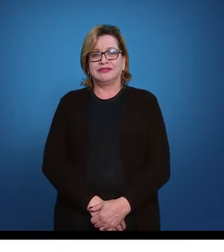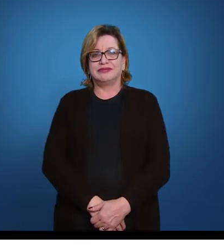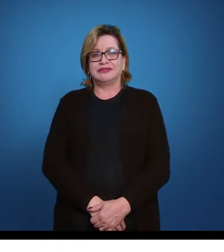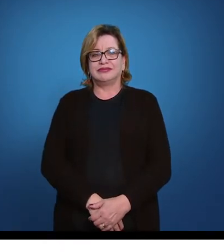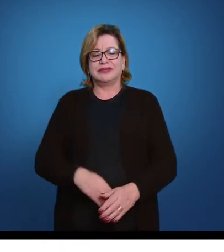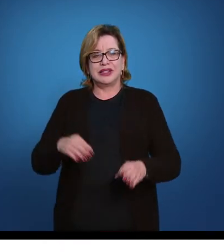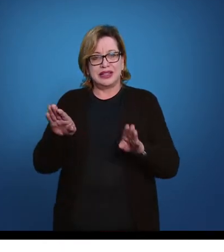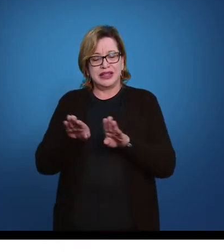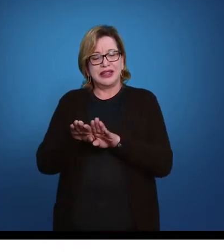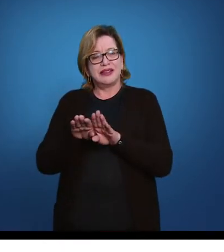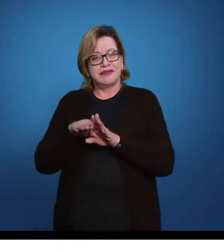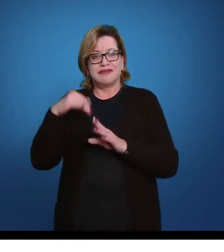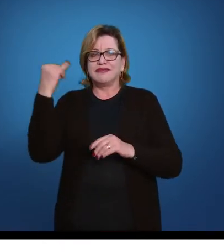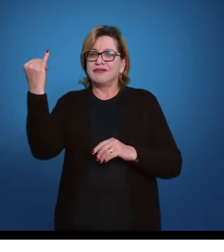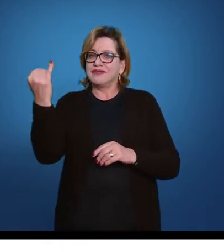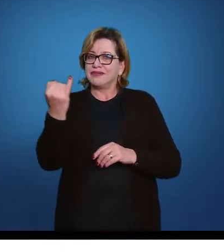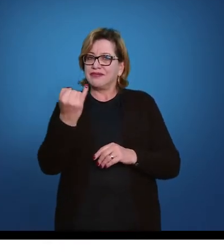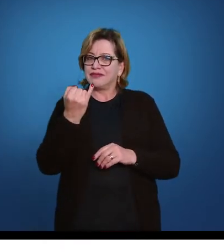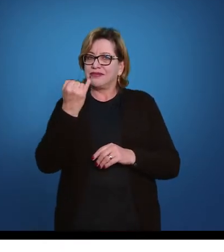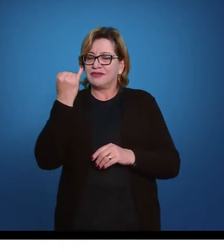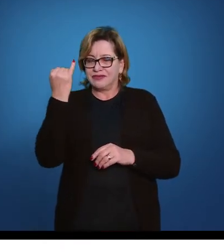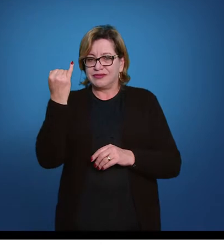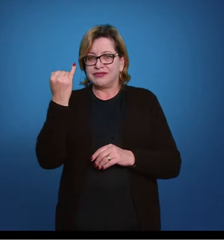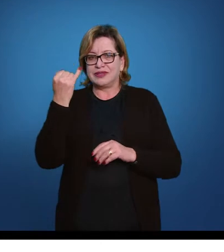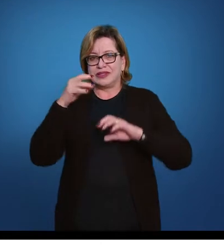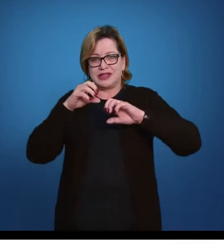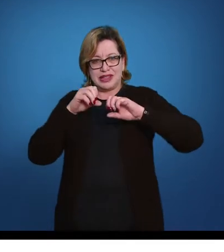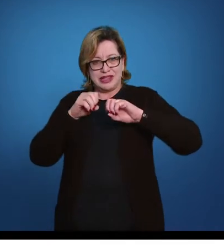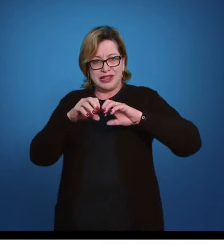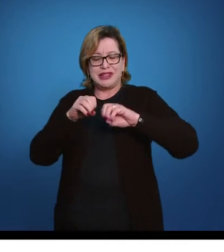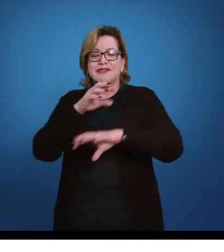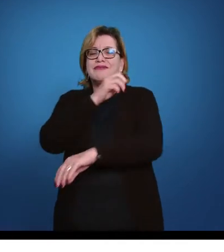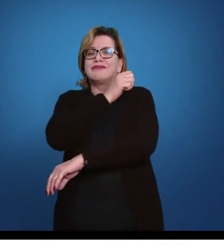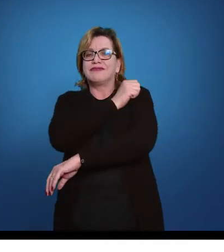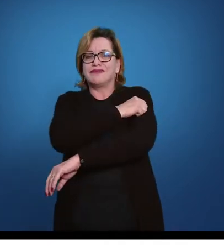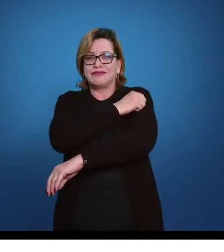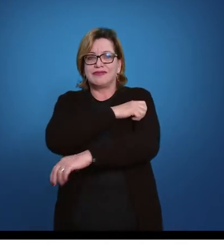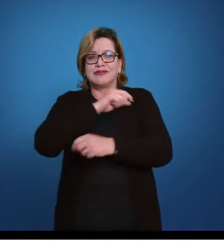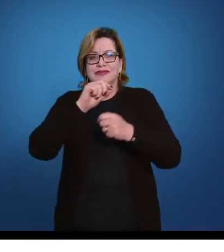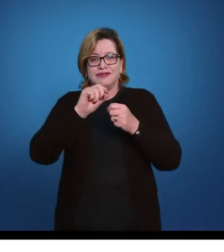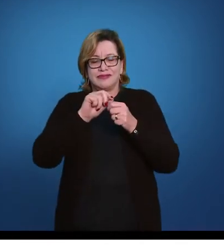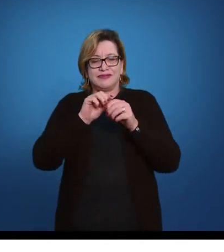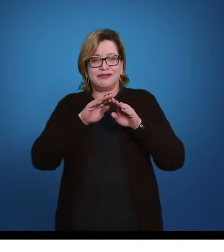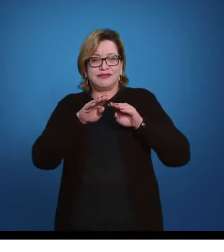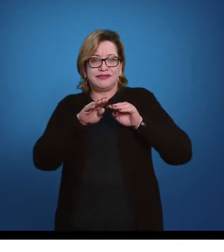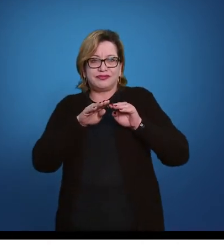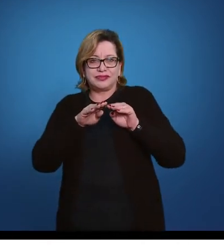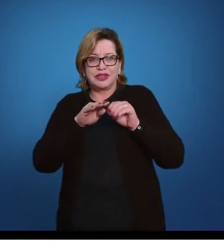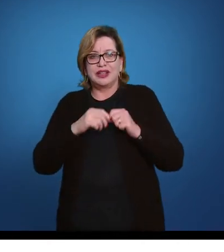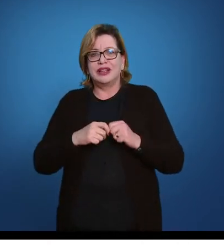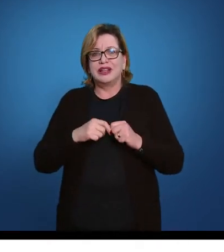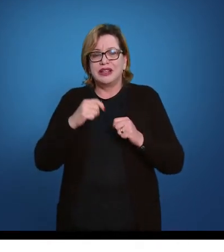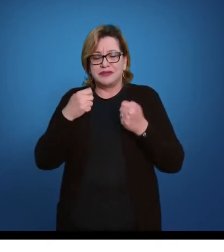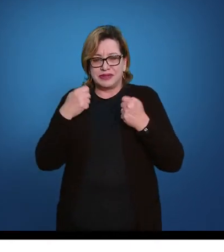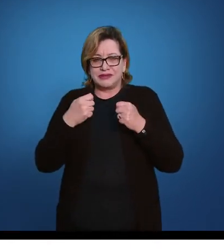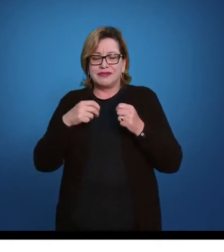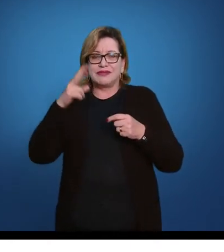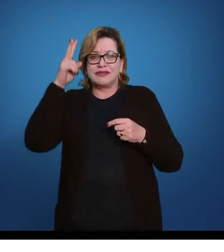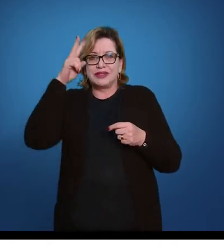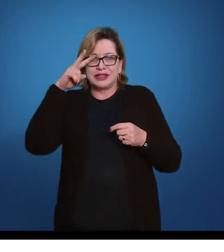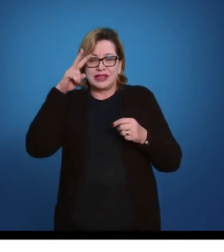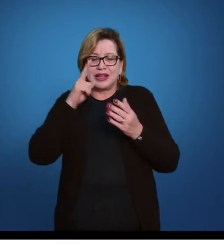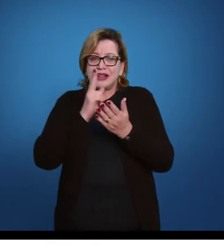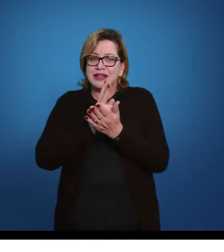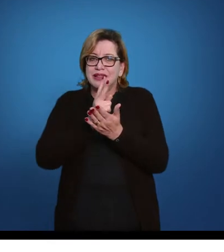Uma orientação importante para que a gente ensine os nossos alunos a realizarem esse movimento é que eles lembrem de